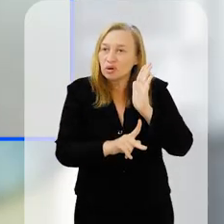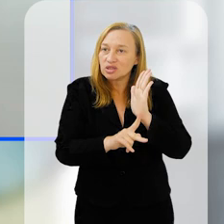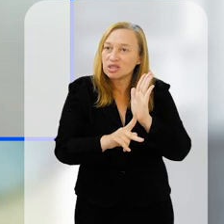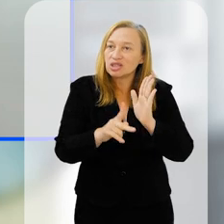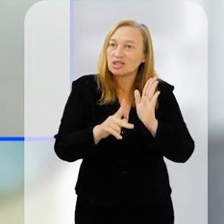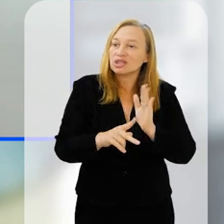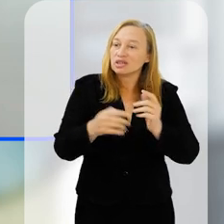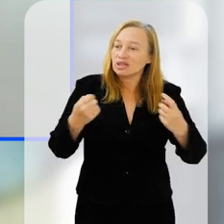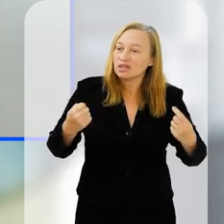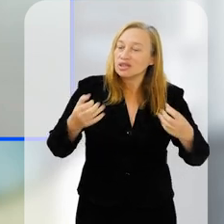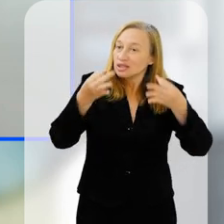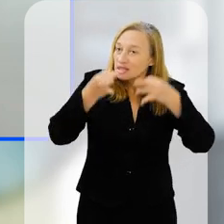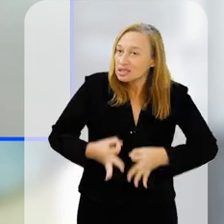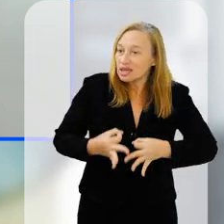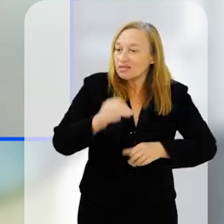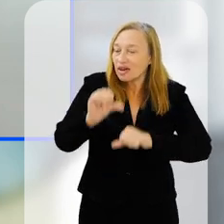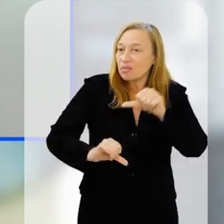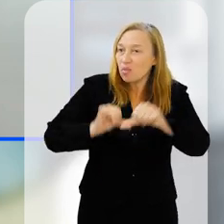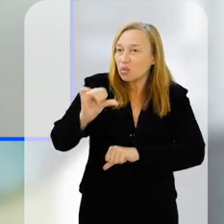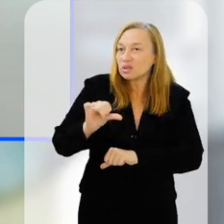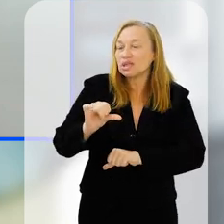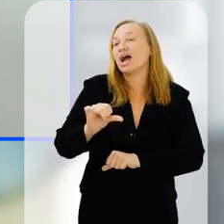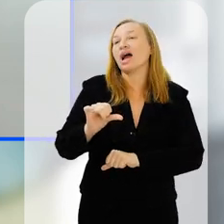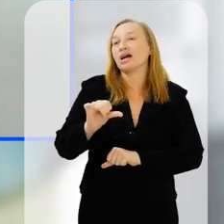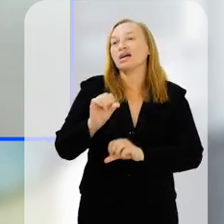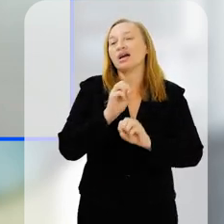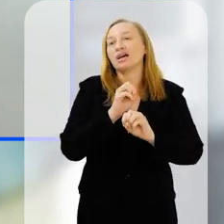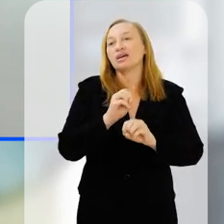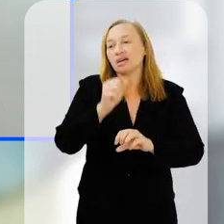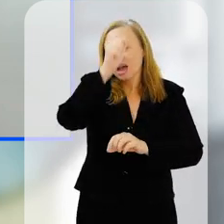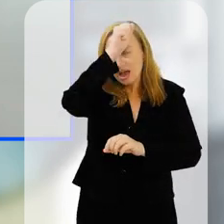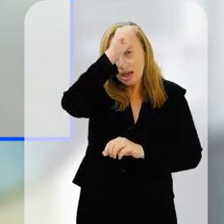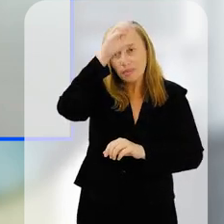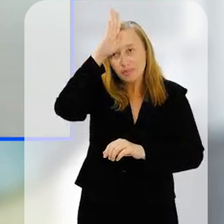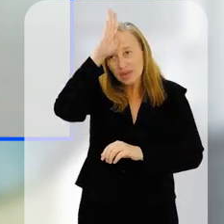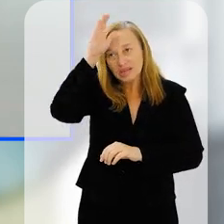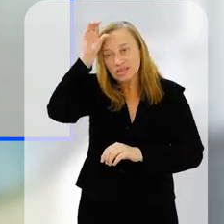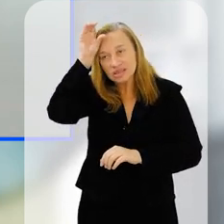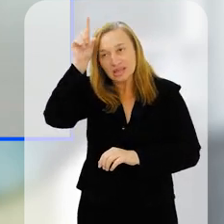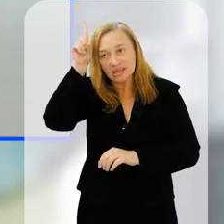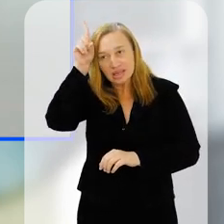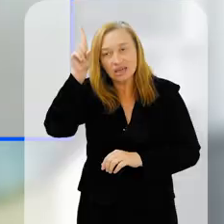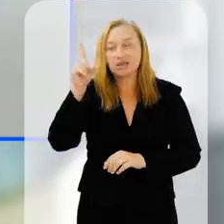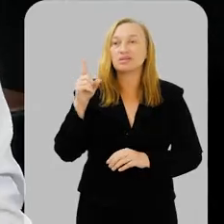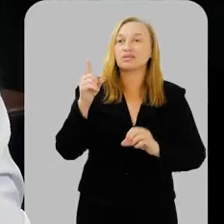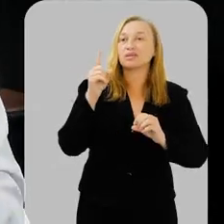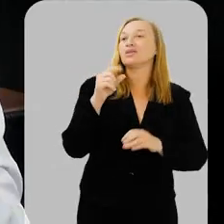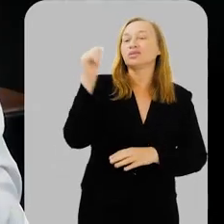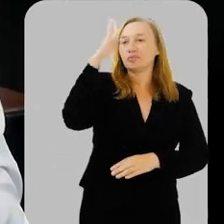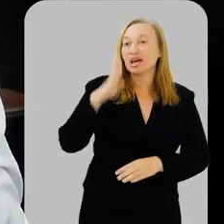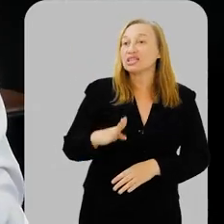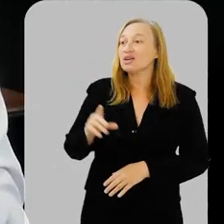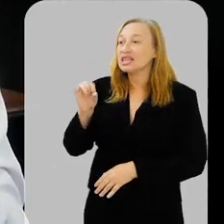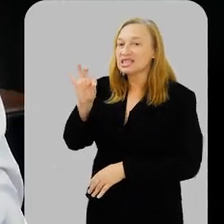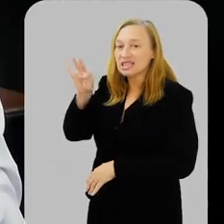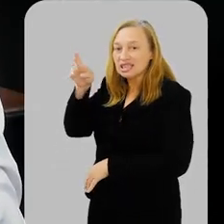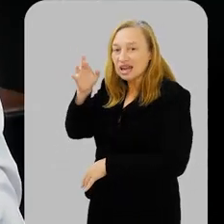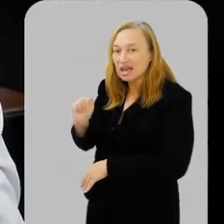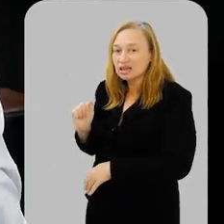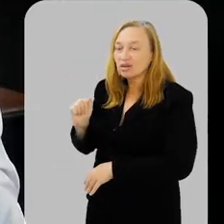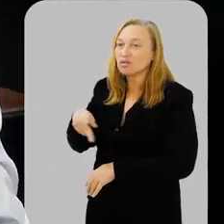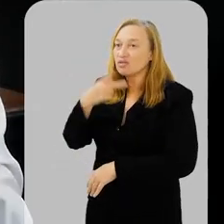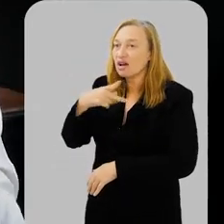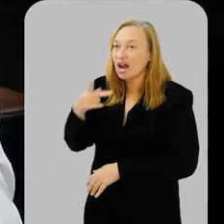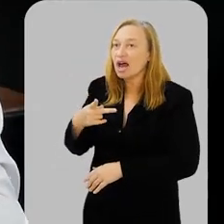projeto que dando certo vai mudar a como a gente encara a alfabetização no Brasil. E o Cidata, na hora que eu estava falando dessa